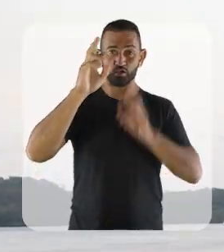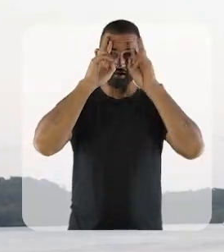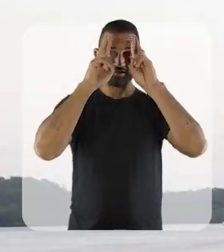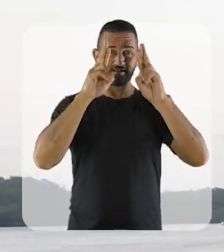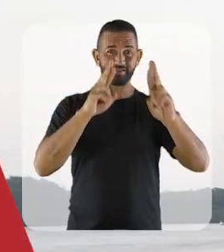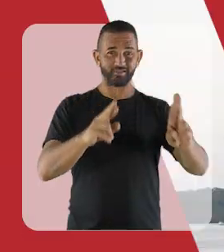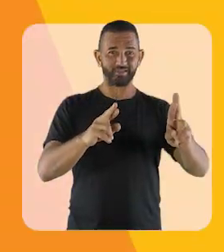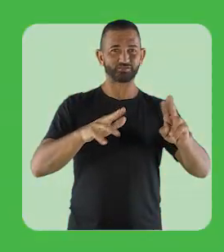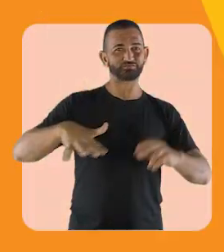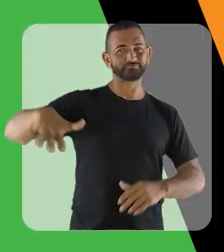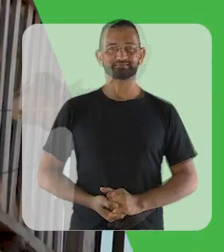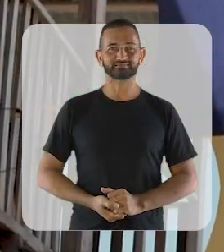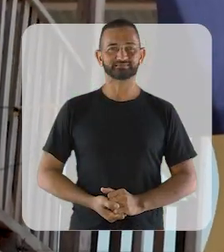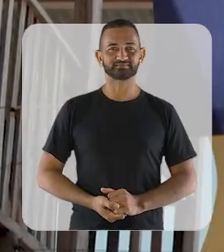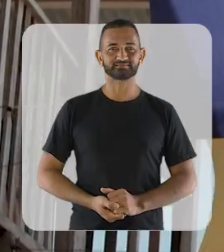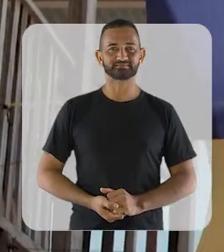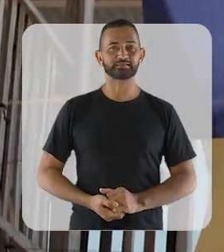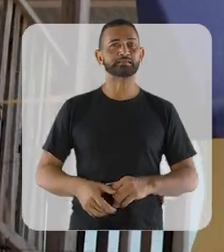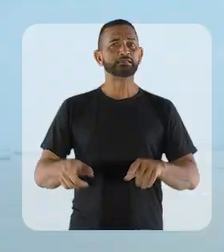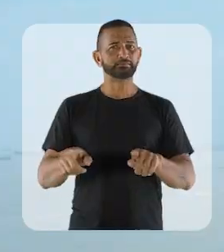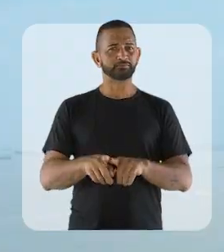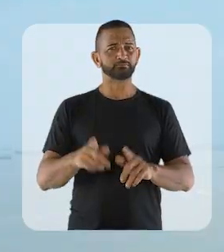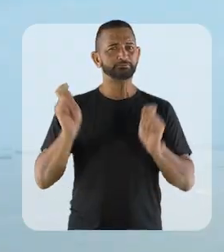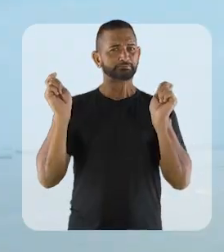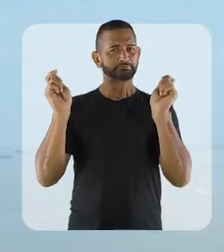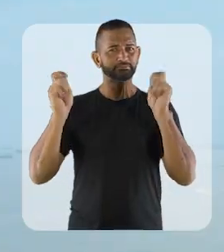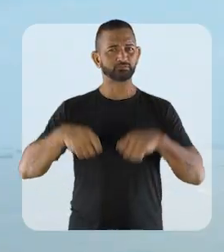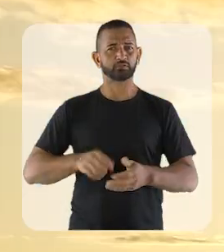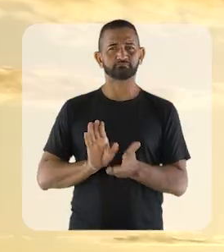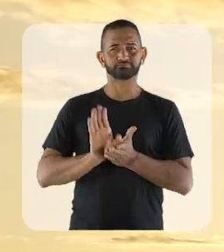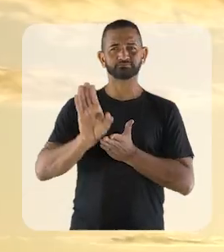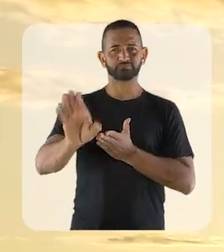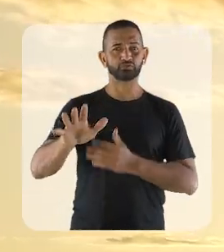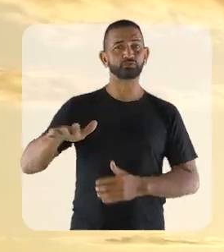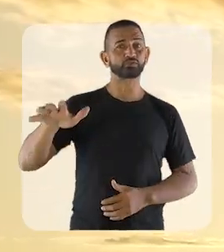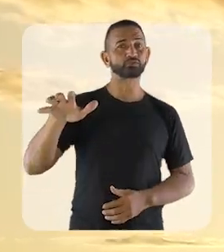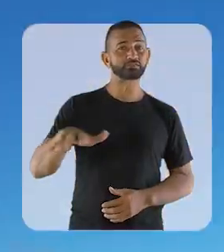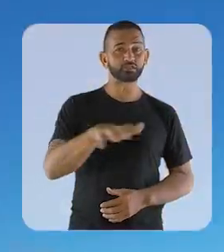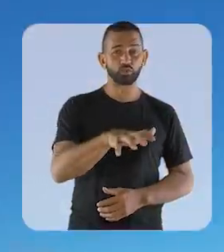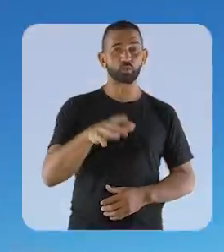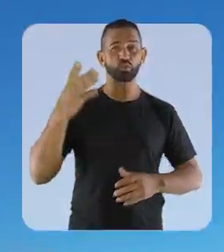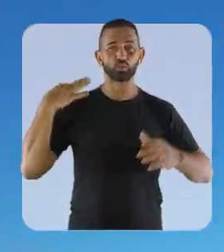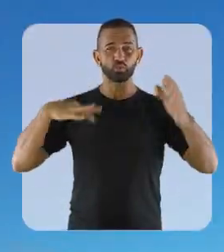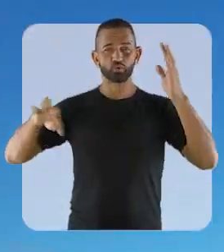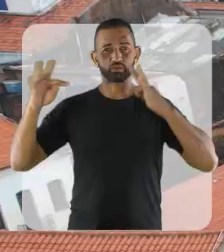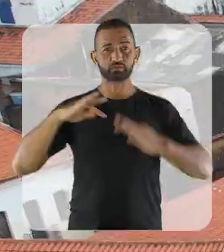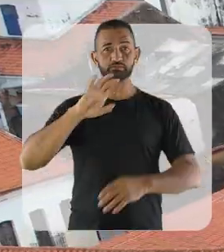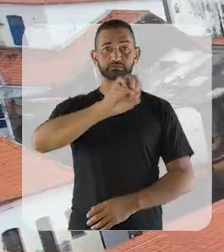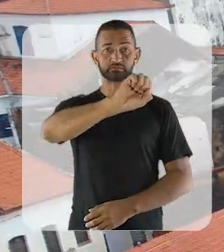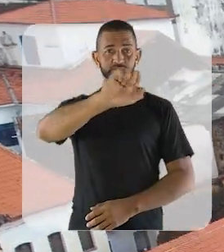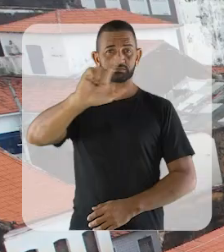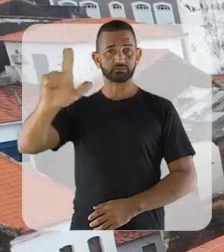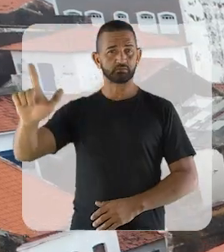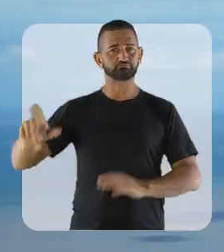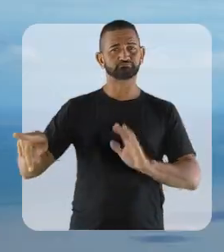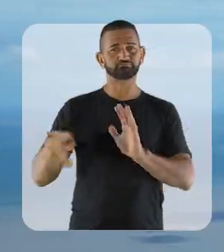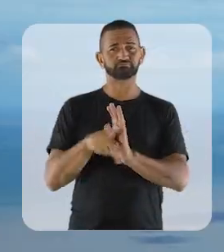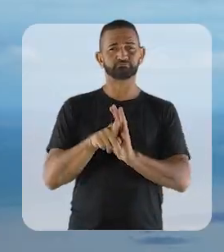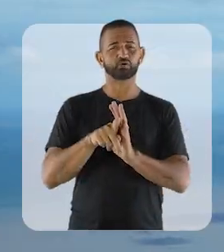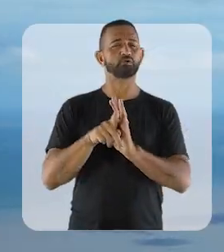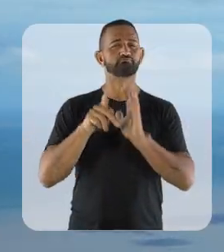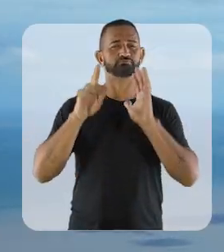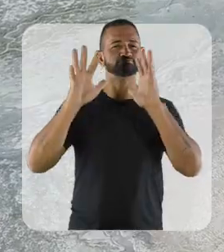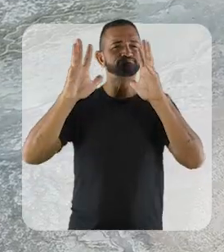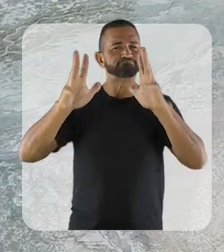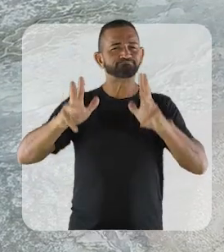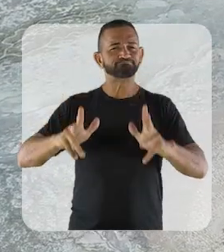respeitando o meio ambiente. Grande potencial para investimentos no setor turístico. São Luís é patrimônio mundial